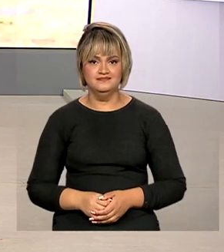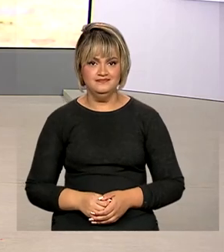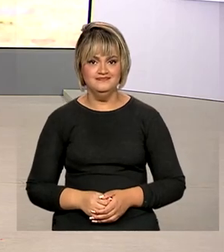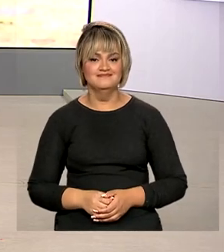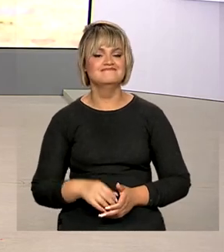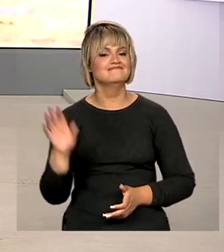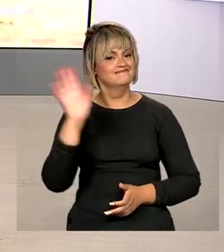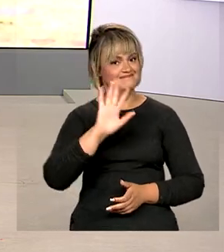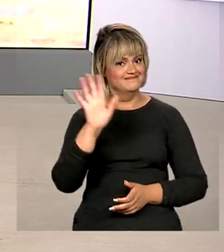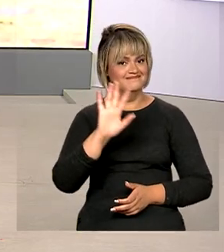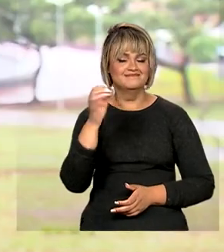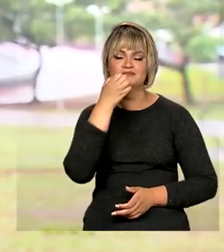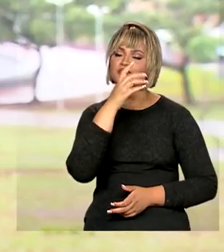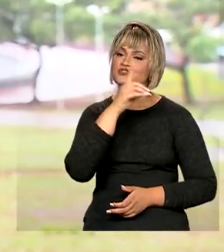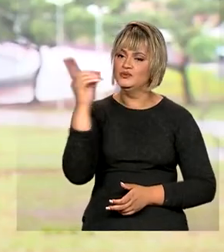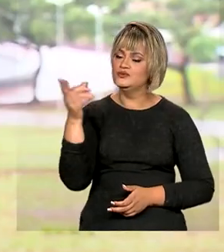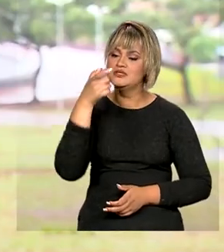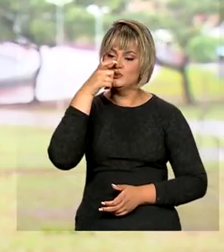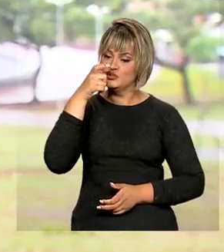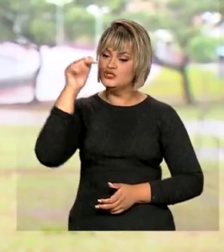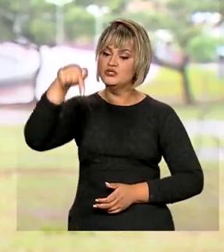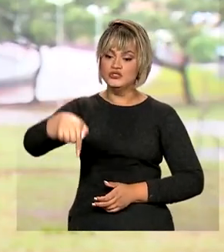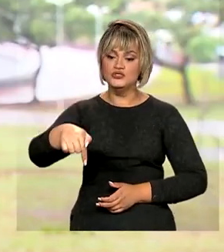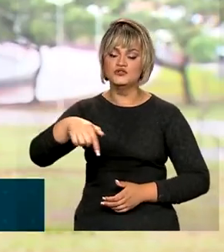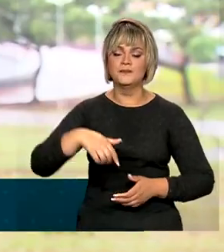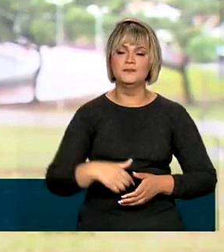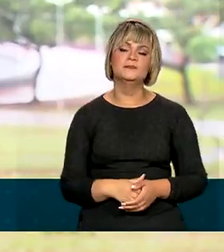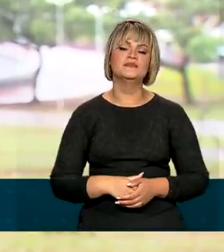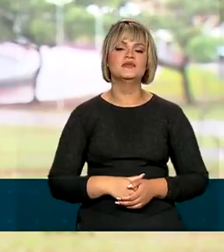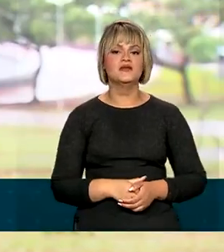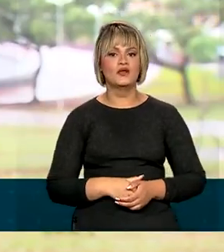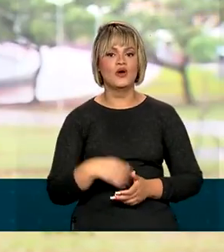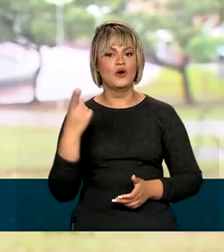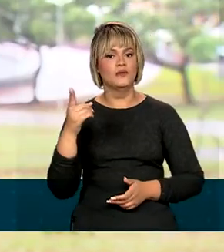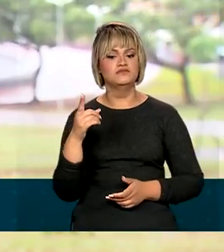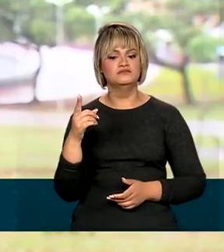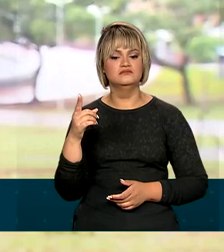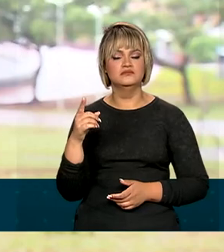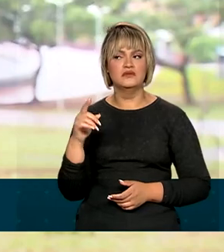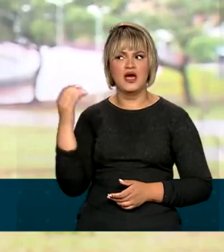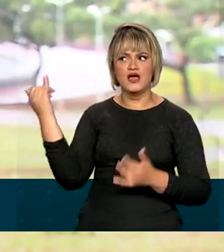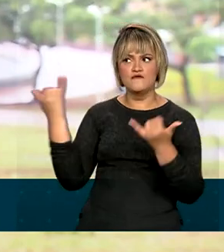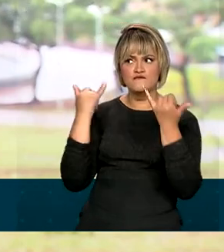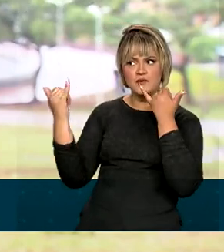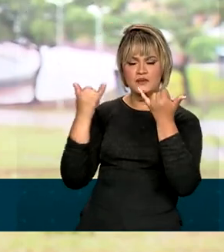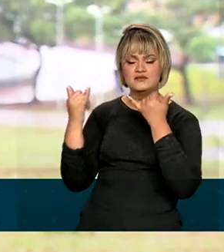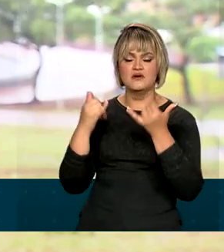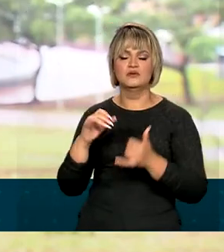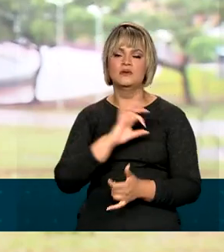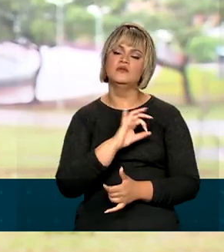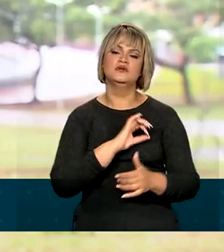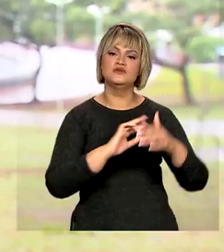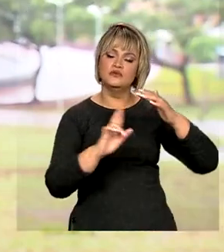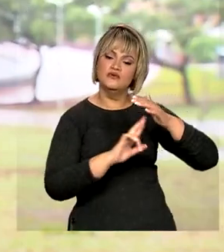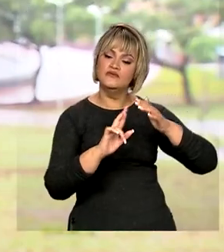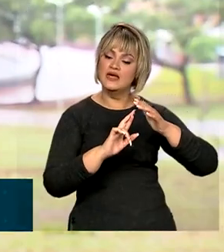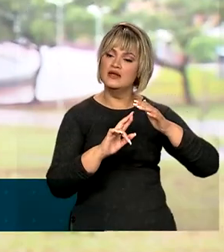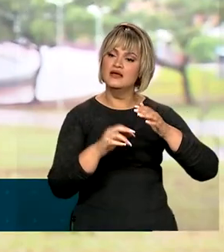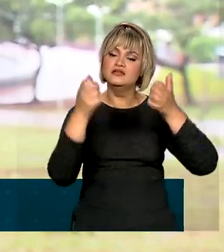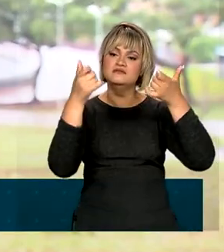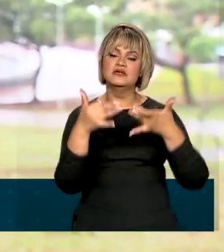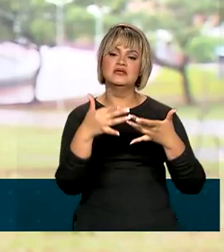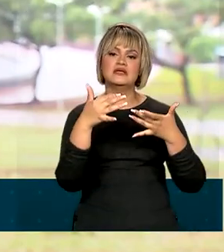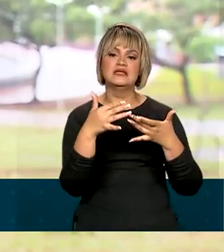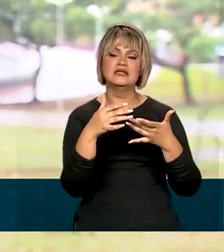Oi, Renata, bom dia para você, bom dia a todos que nos acompanham. Olha, segundo o último balanço da Polícia Rodoviária Federal, ainda existem